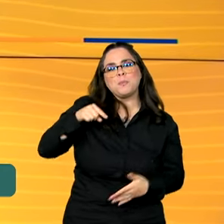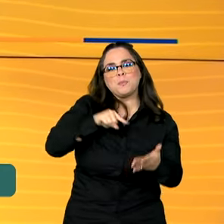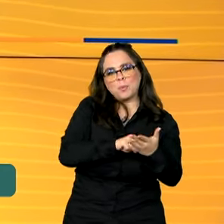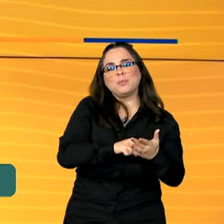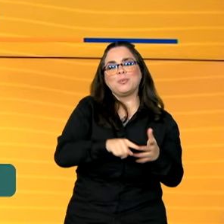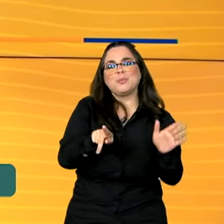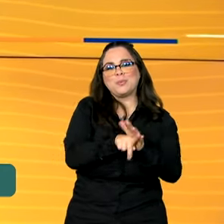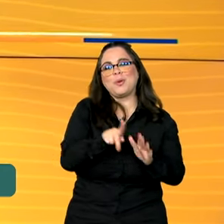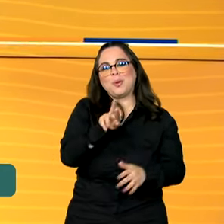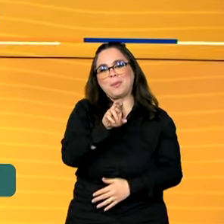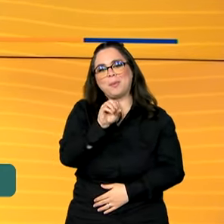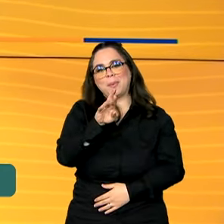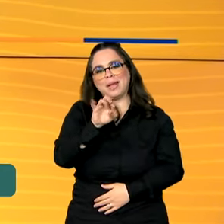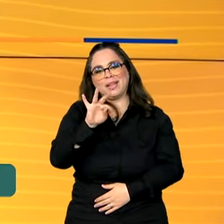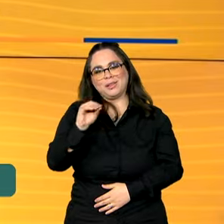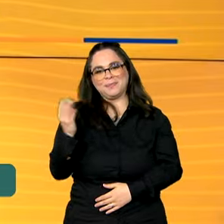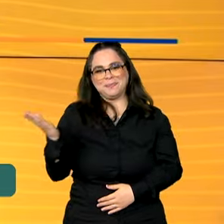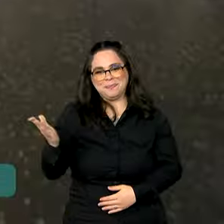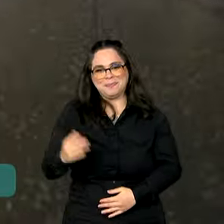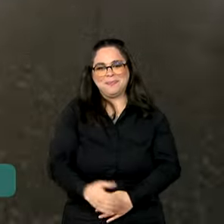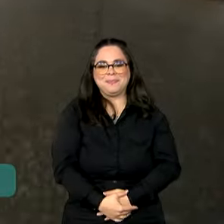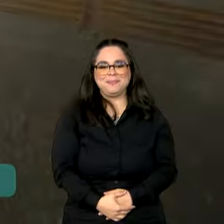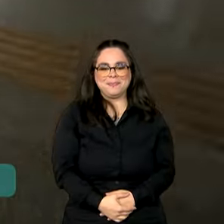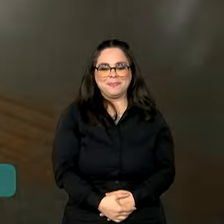Ponto Exato com Roberto Camargo.